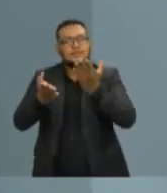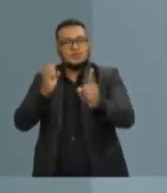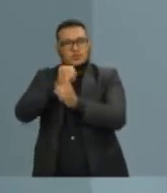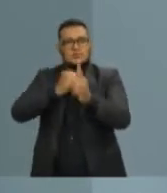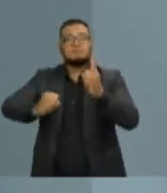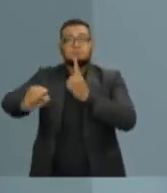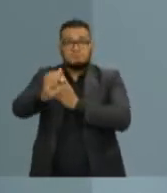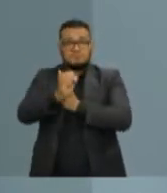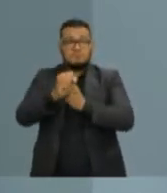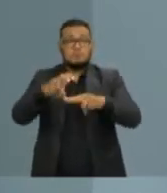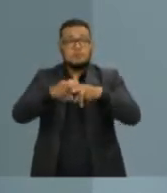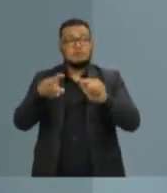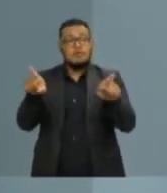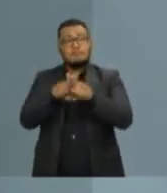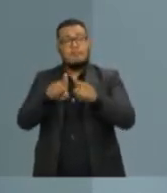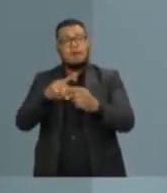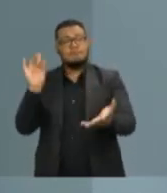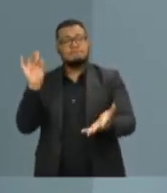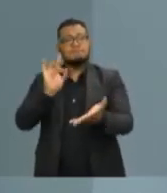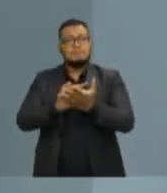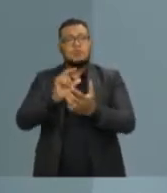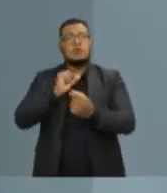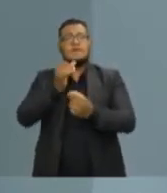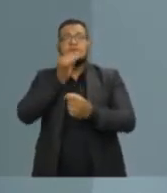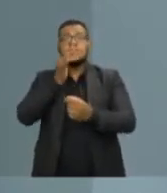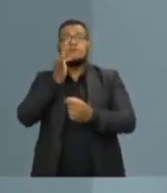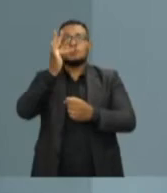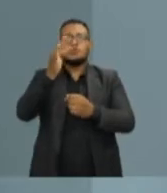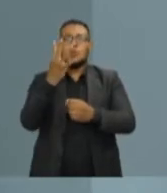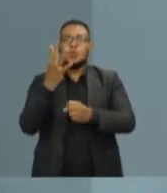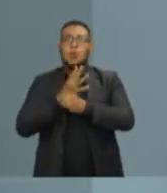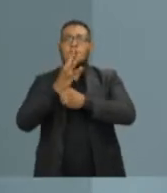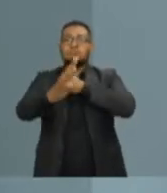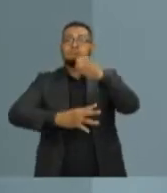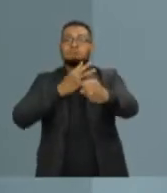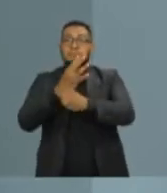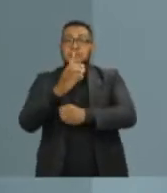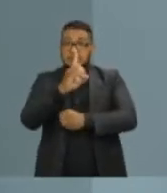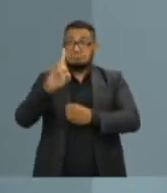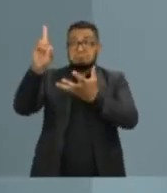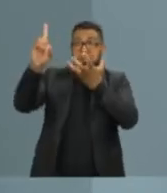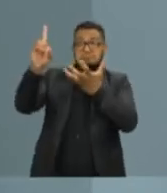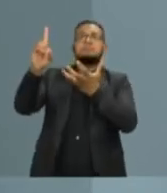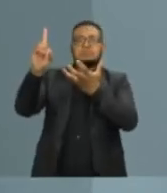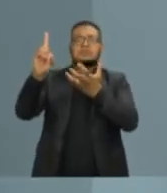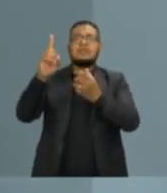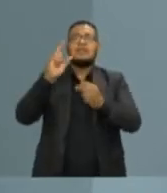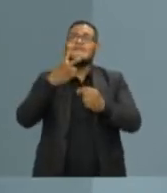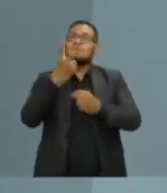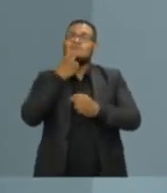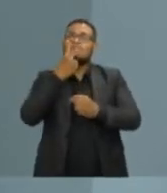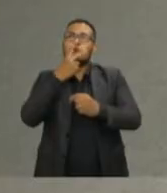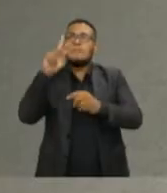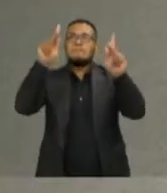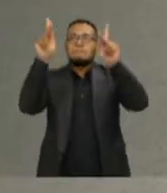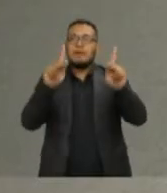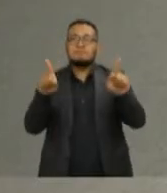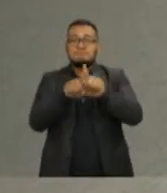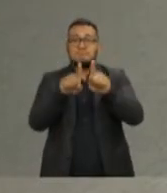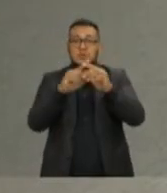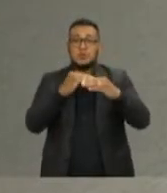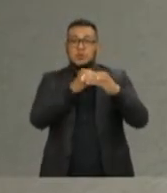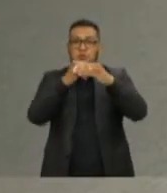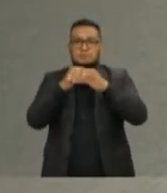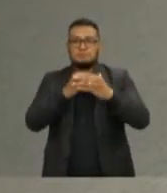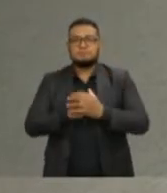% e certamente teremos daqui a quatro anos, se for da vontade de Deus, uma vitória com mais paz e igualdade. Candidato